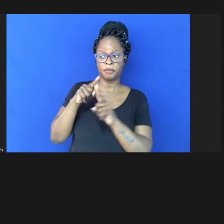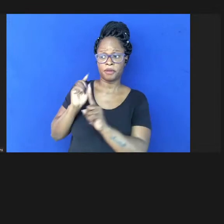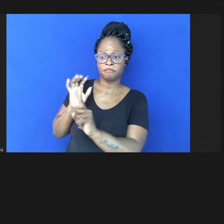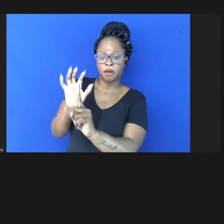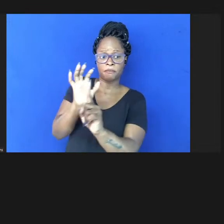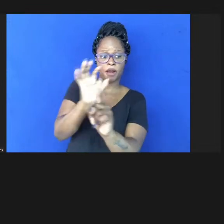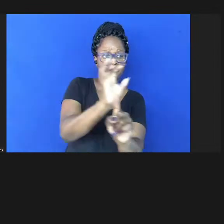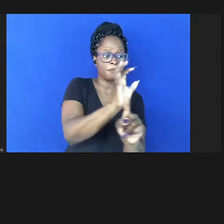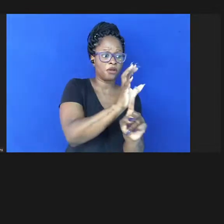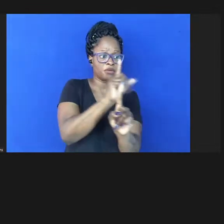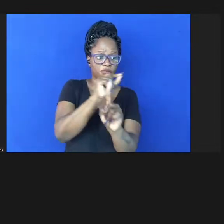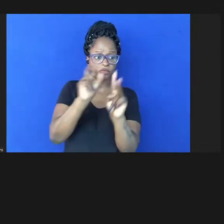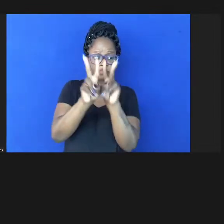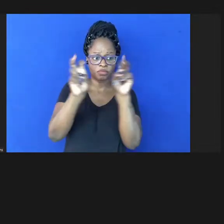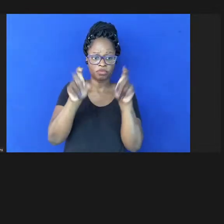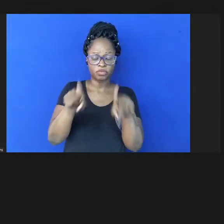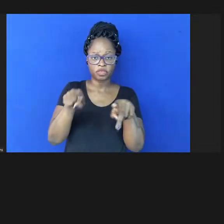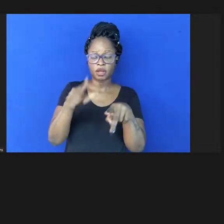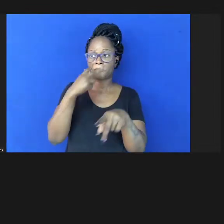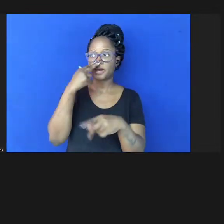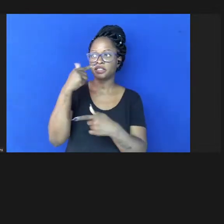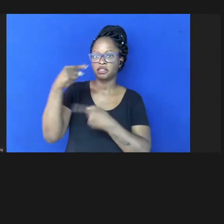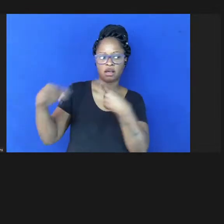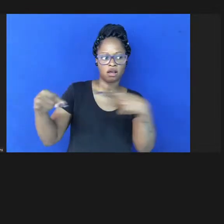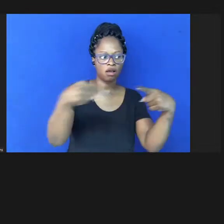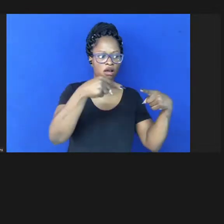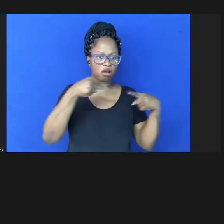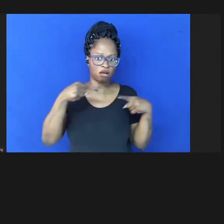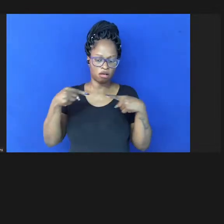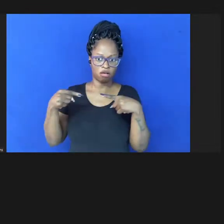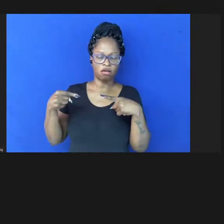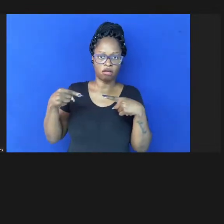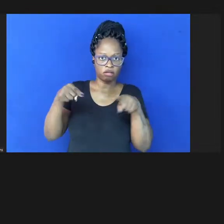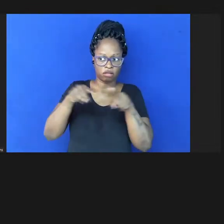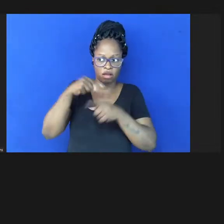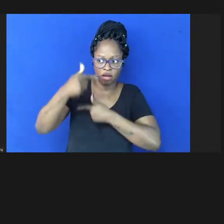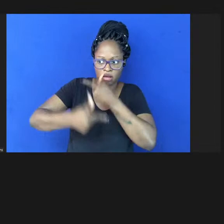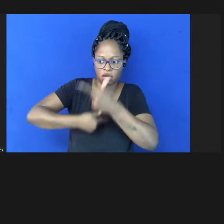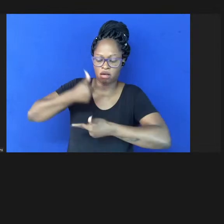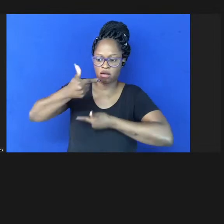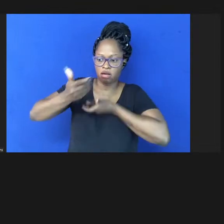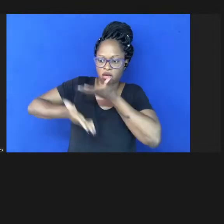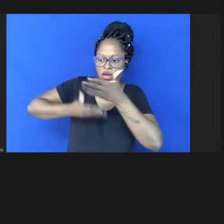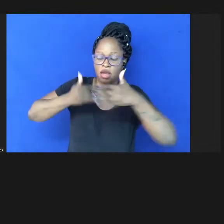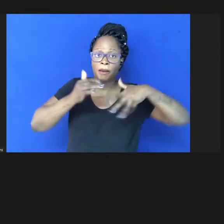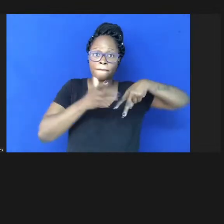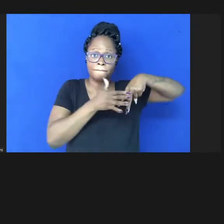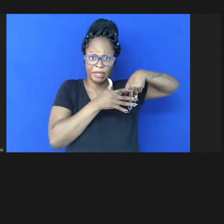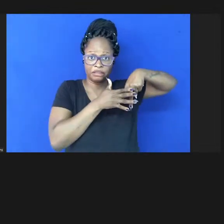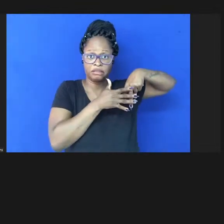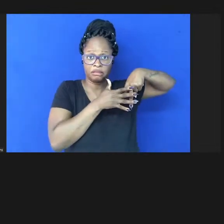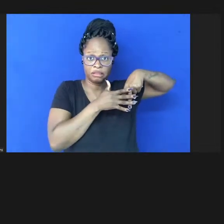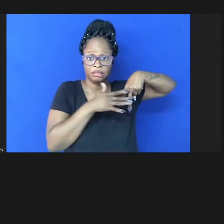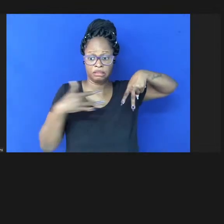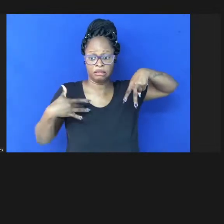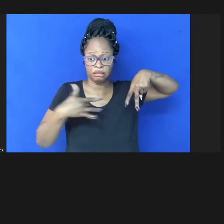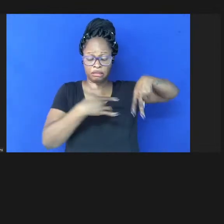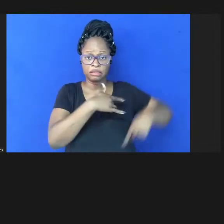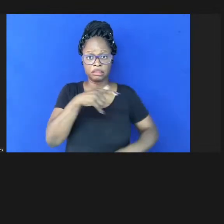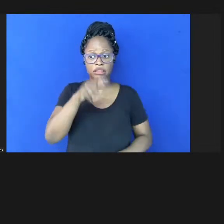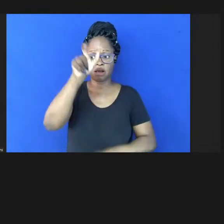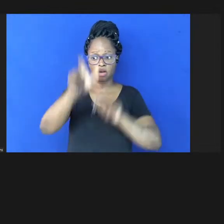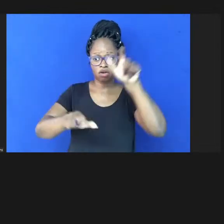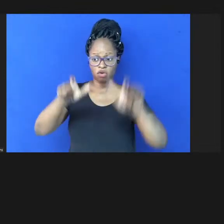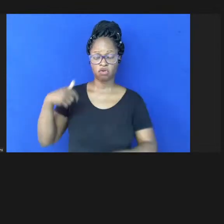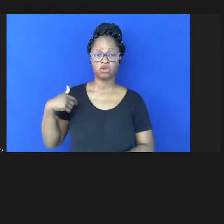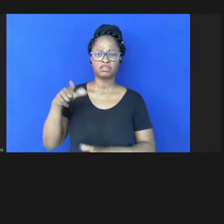sobre as políticas de tratamento de pacientes e saúde pública também há um desperdício de